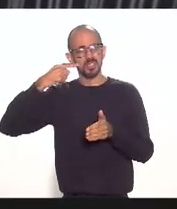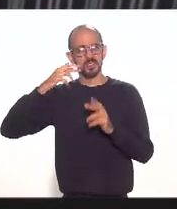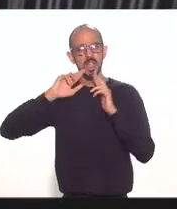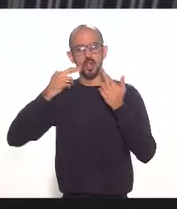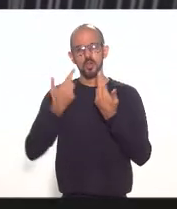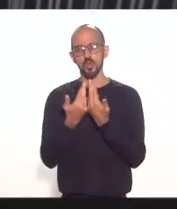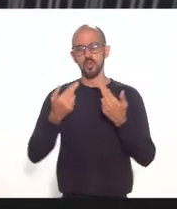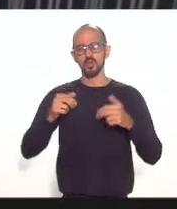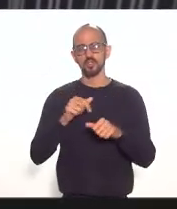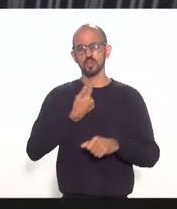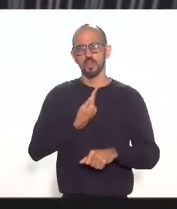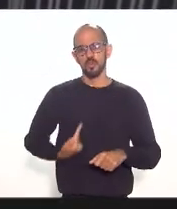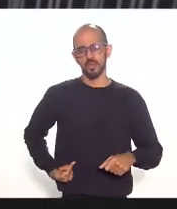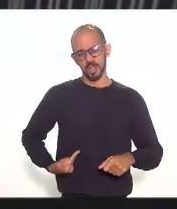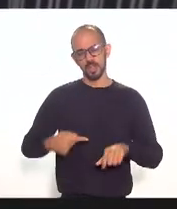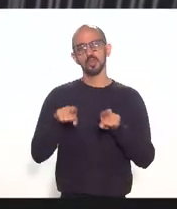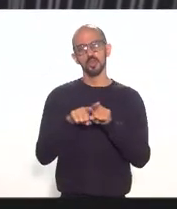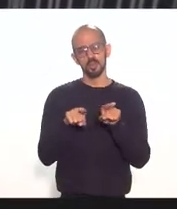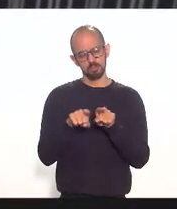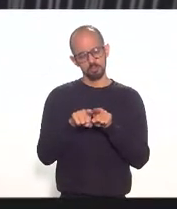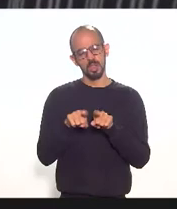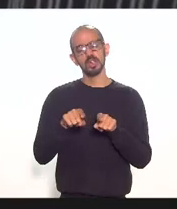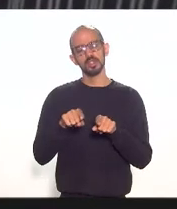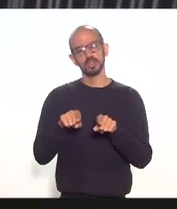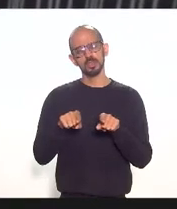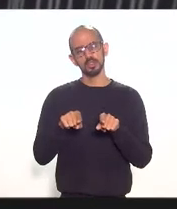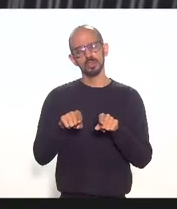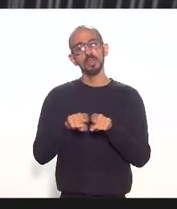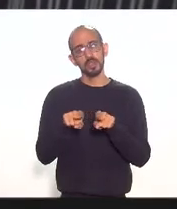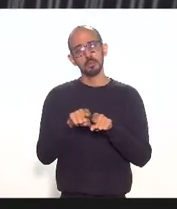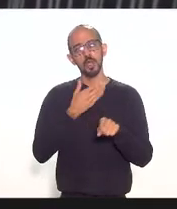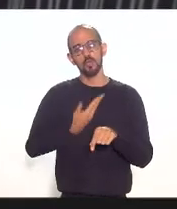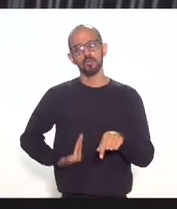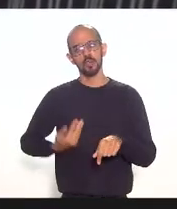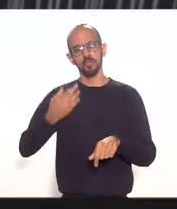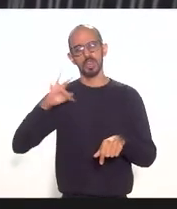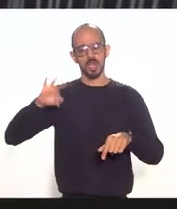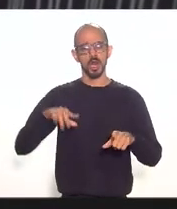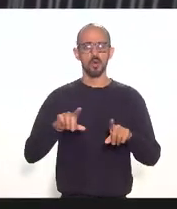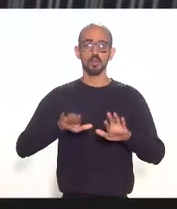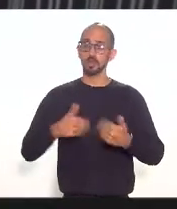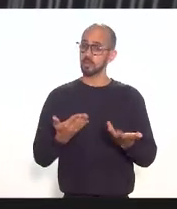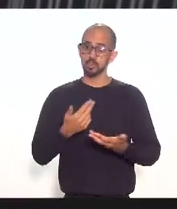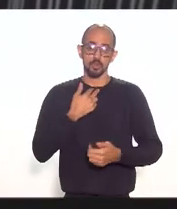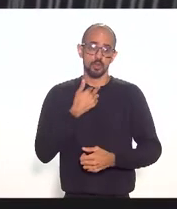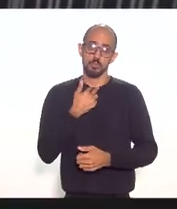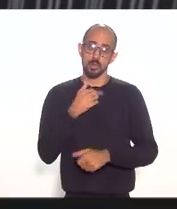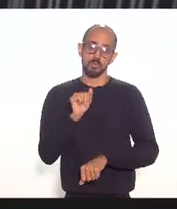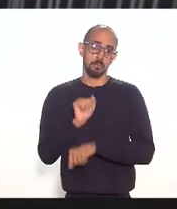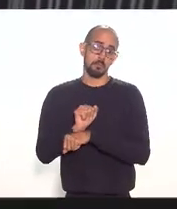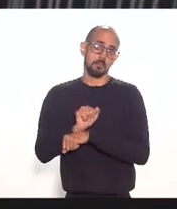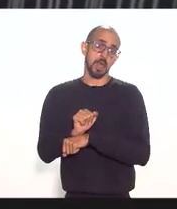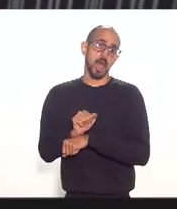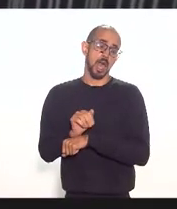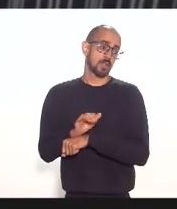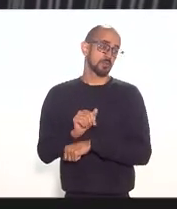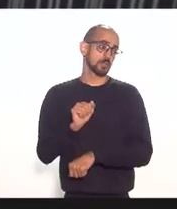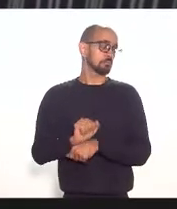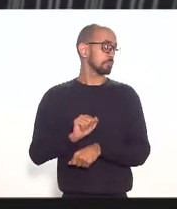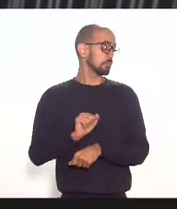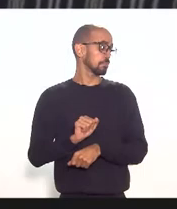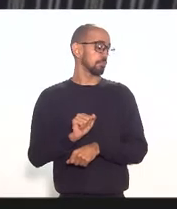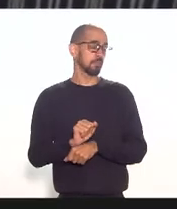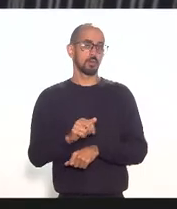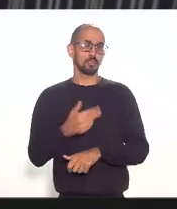governador também com o governo federal nós não vamos ficar de braços cruzados então o aspecto do ICMS do querosene de aviação ele é crucial